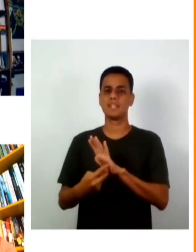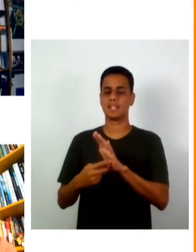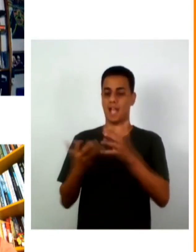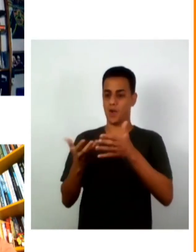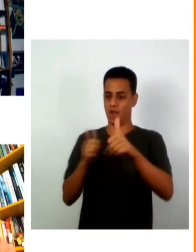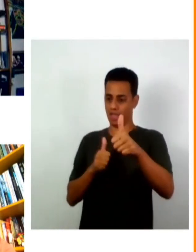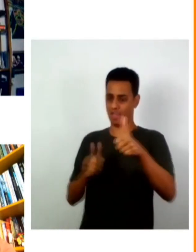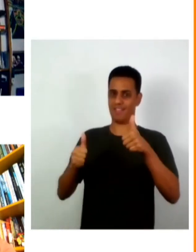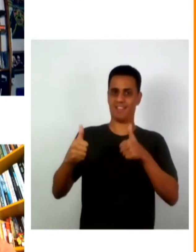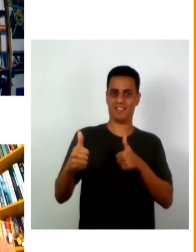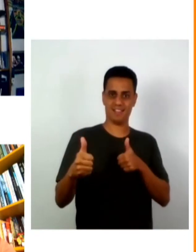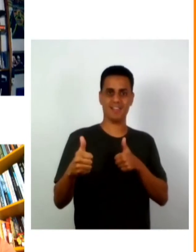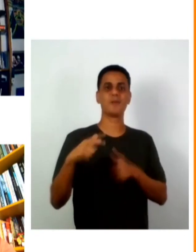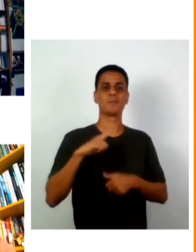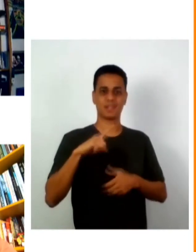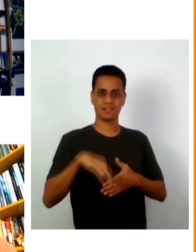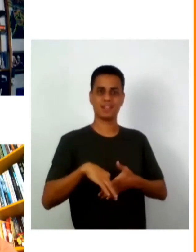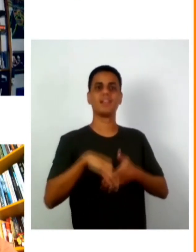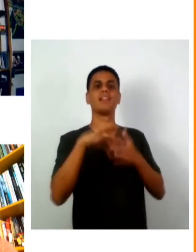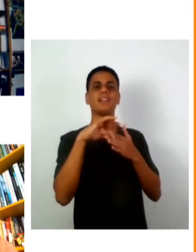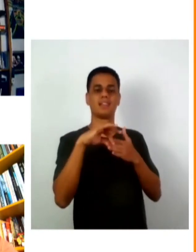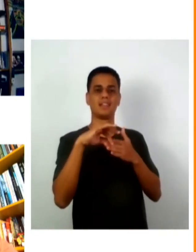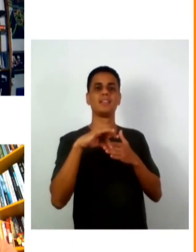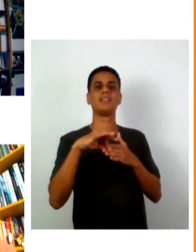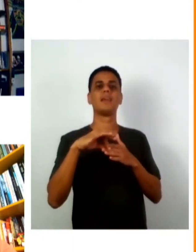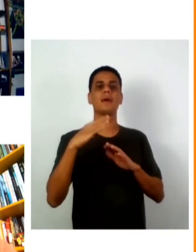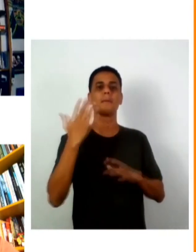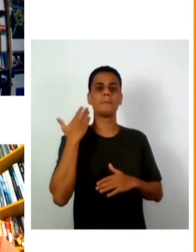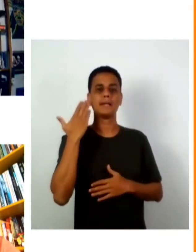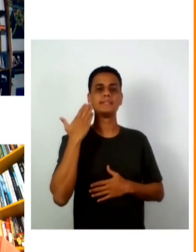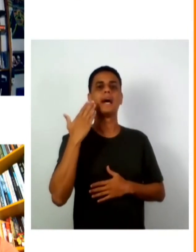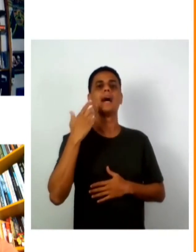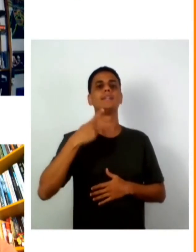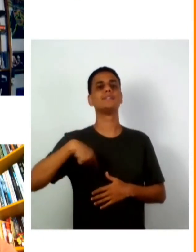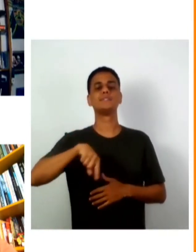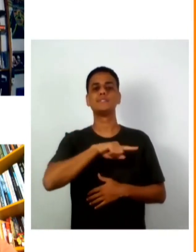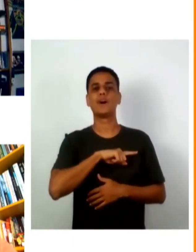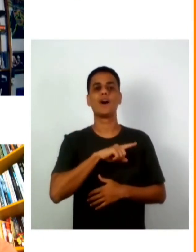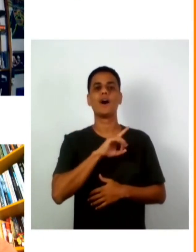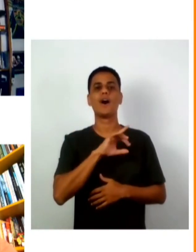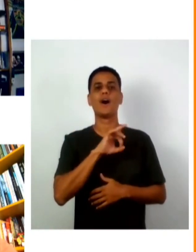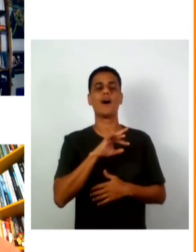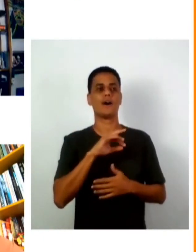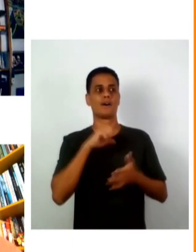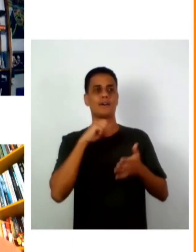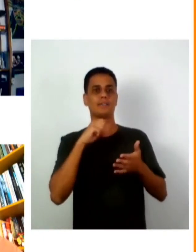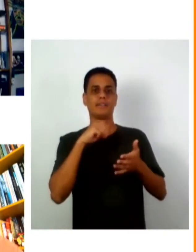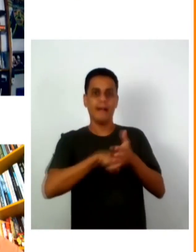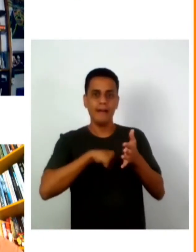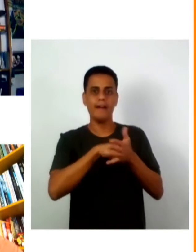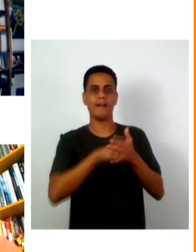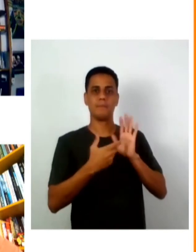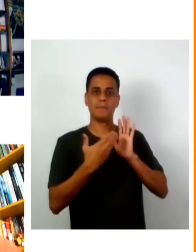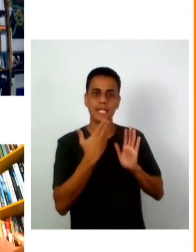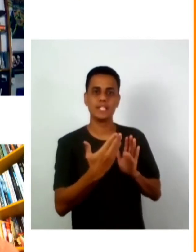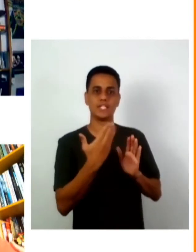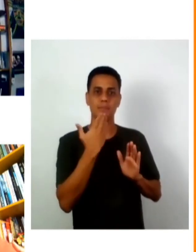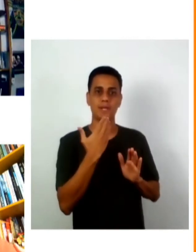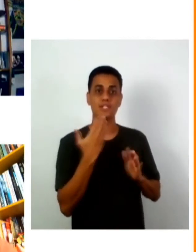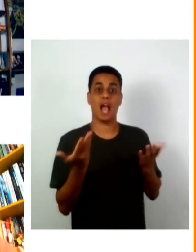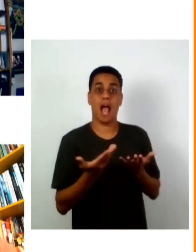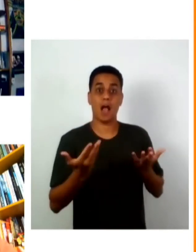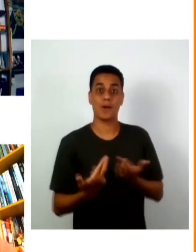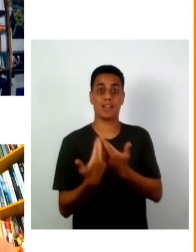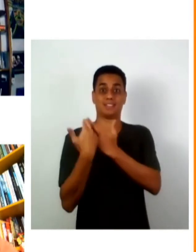outro lado porque nós tínhamos líderes que viam somente o seu papel como liderança social de protesto de tudo mais e